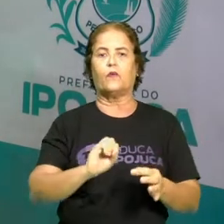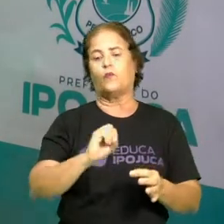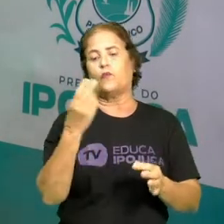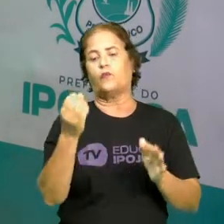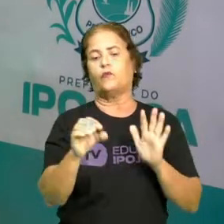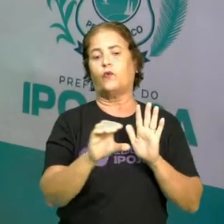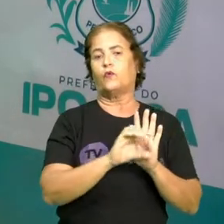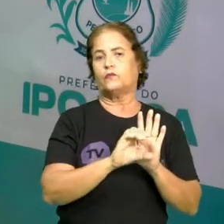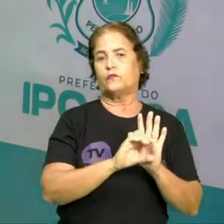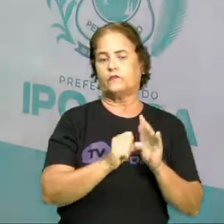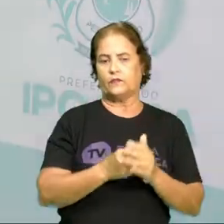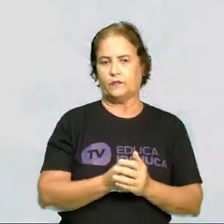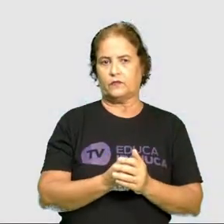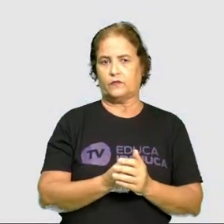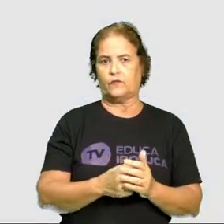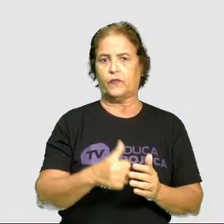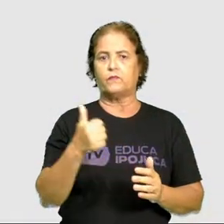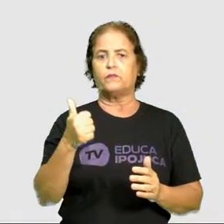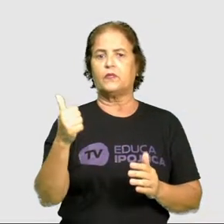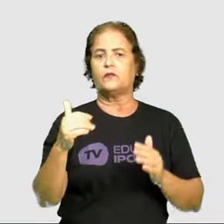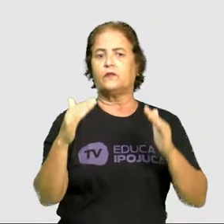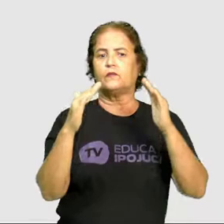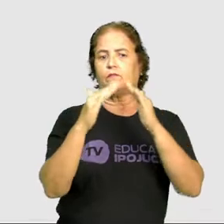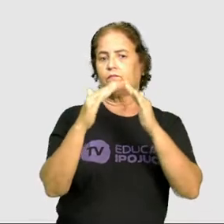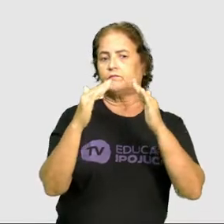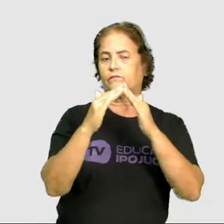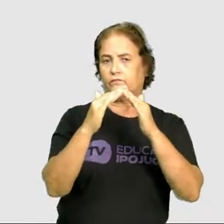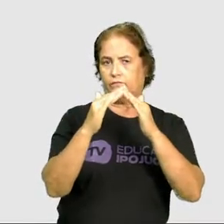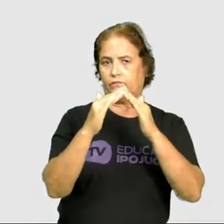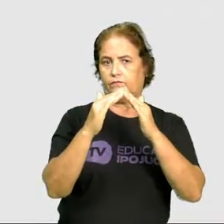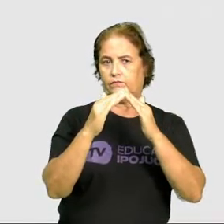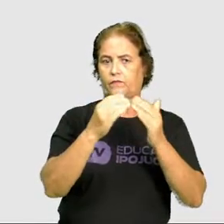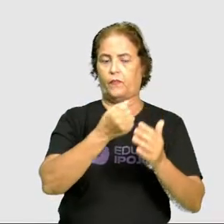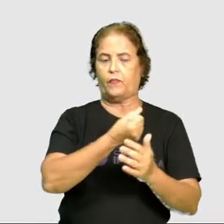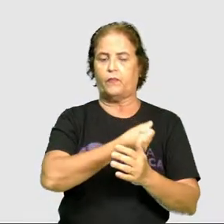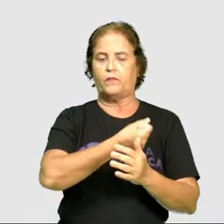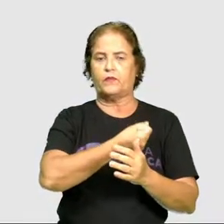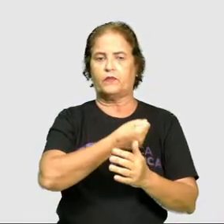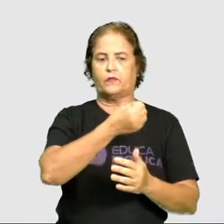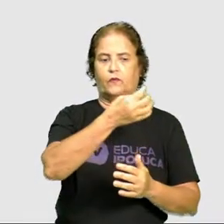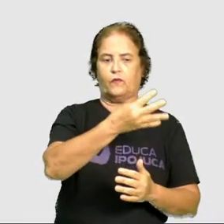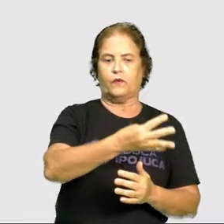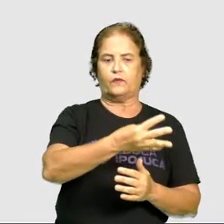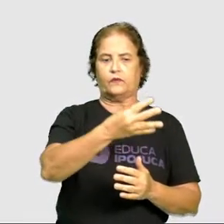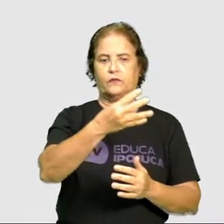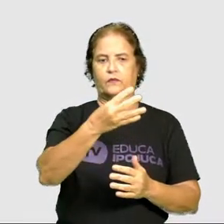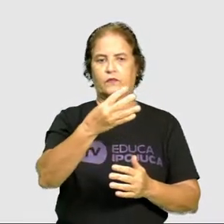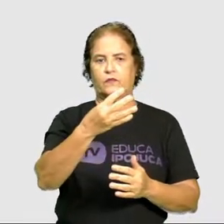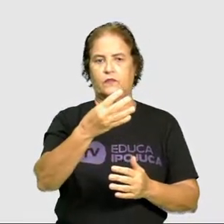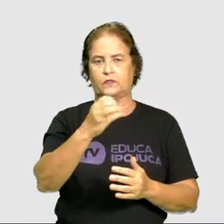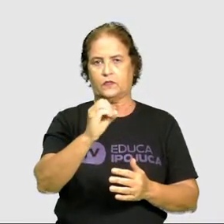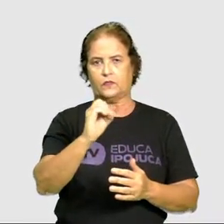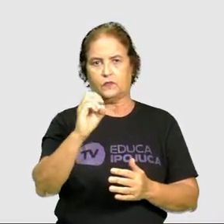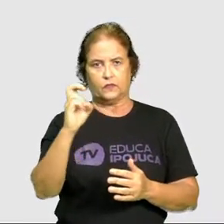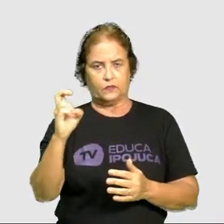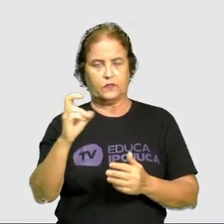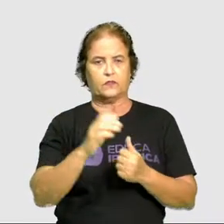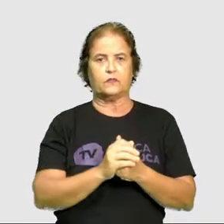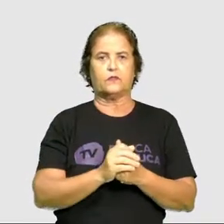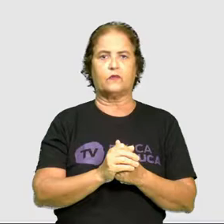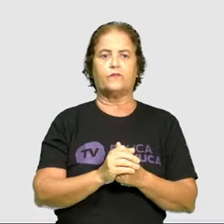Logo, a gente tem aqui uma casa e uma numeração da casa, que é 405. Essa numeração seria